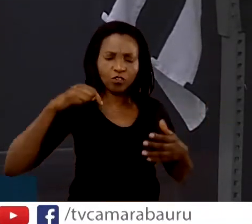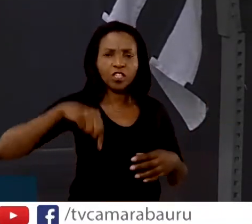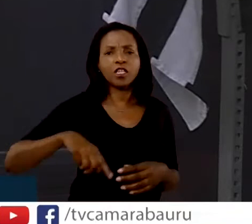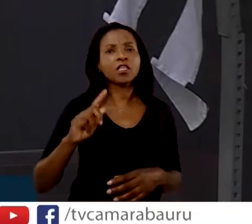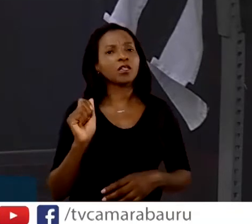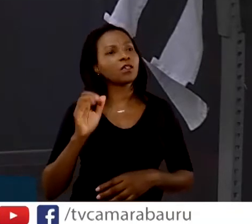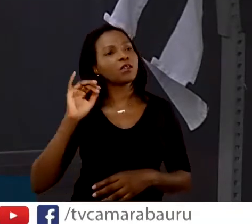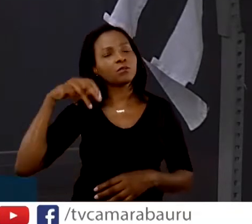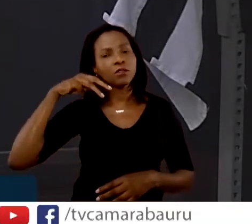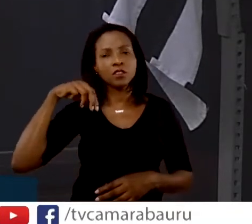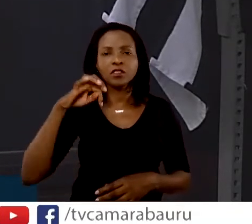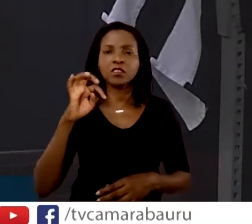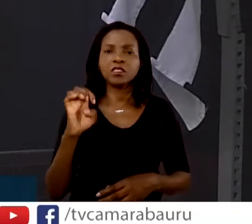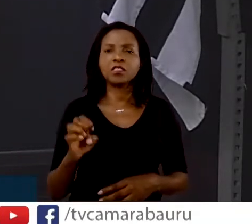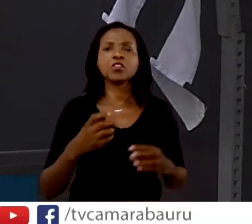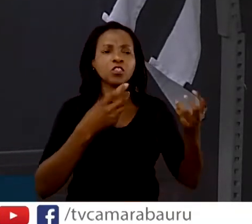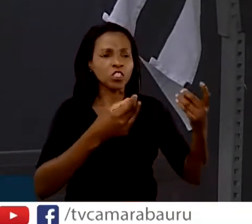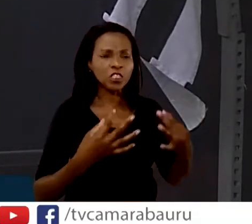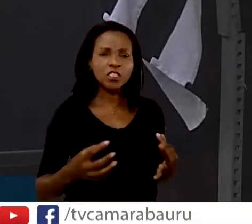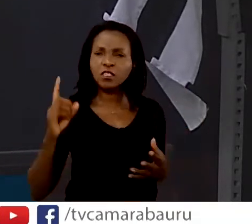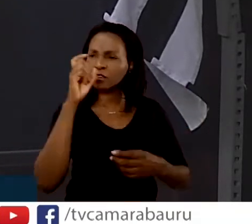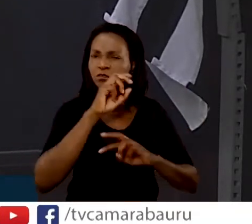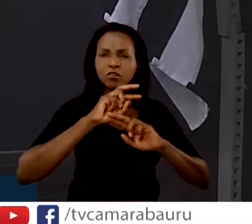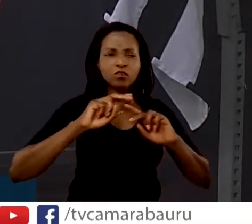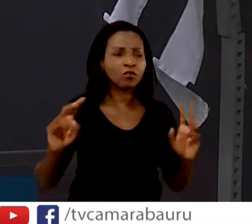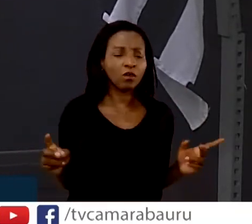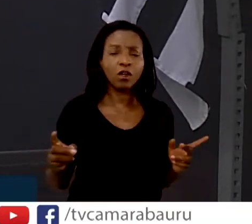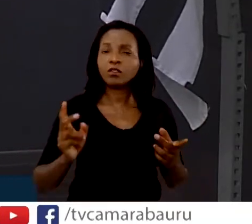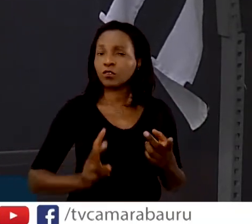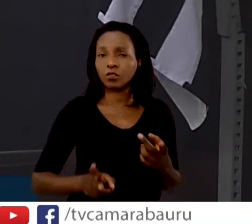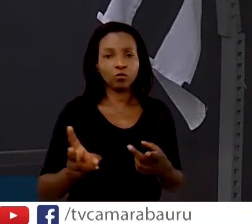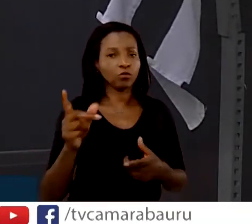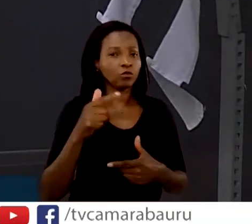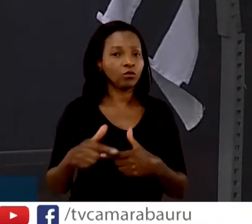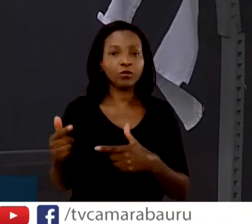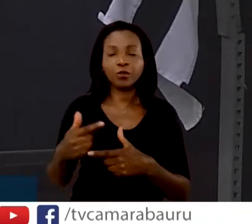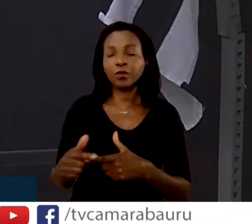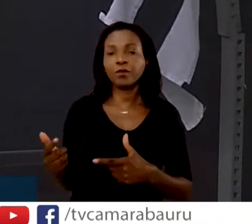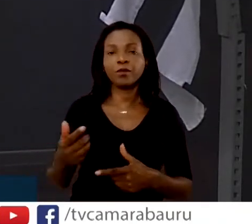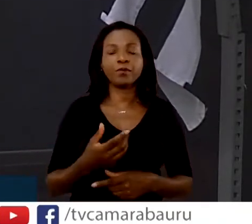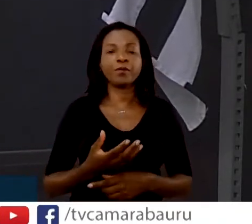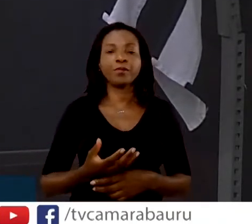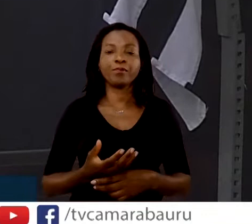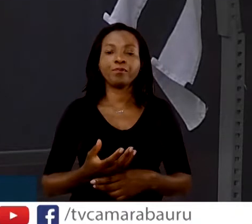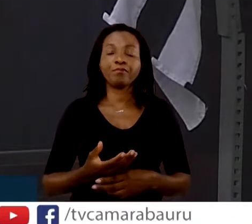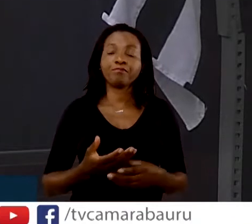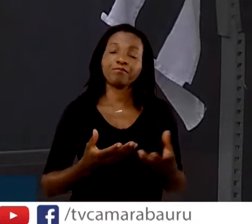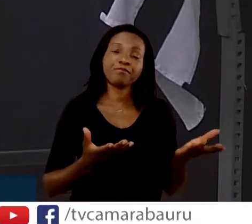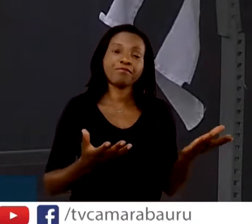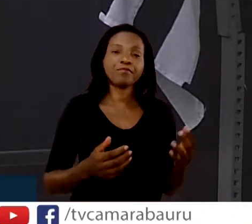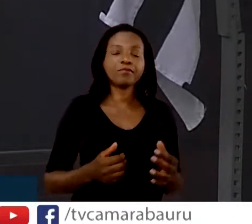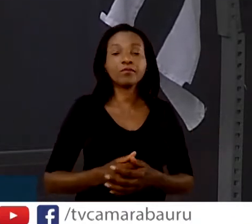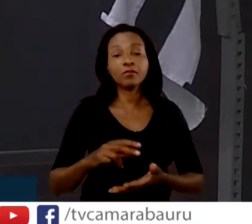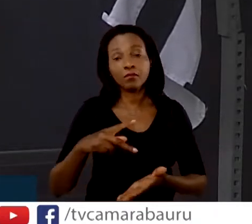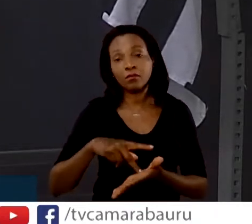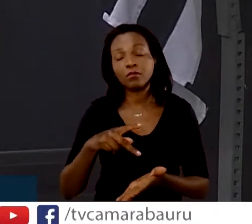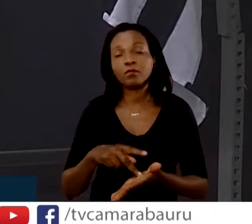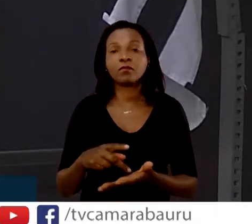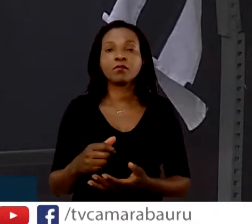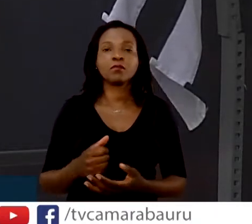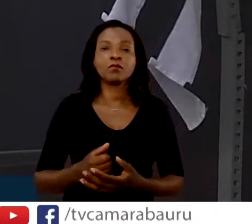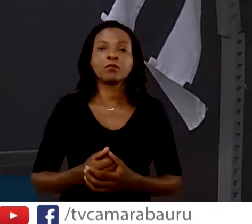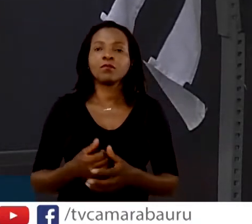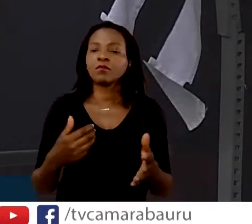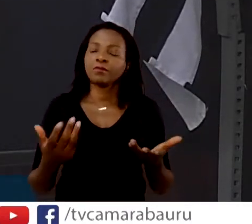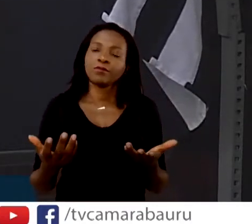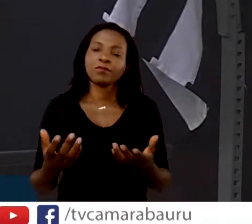dificuldades tendem-se a continuar. Então, está aí, está aí uma realidade que, de qualquer maneira,